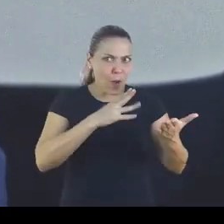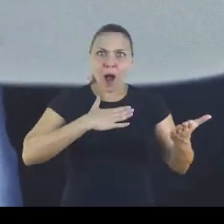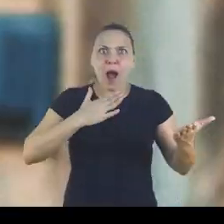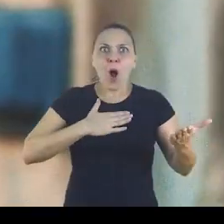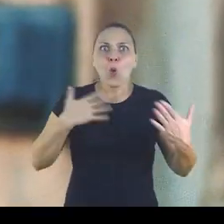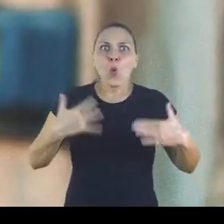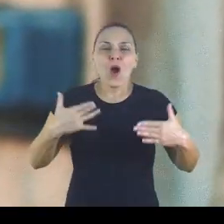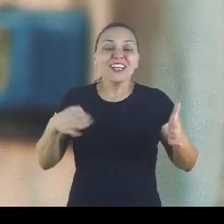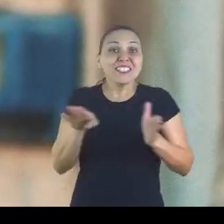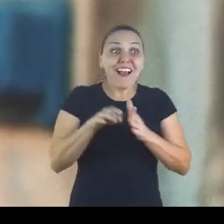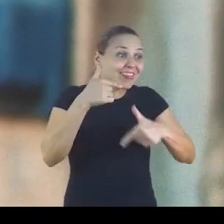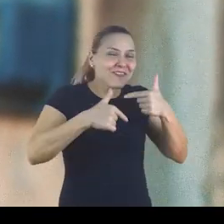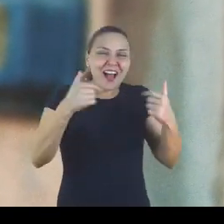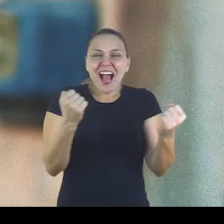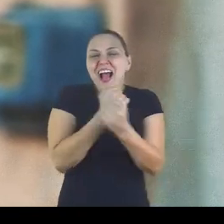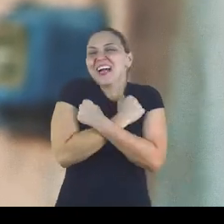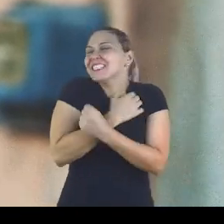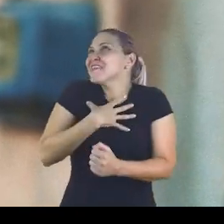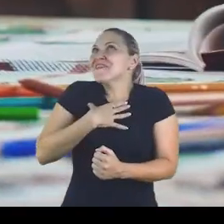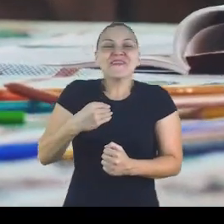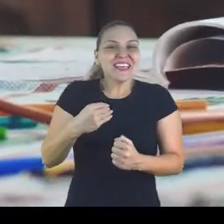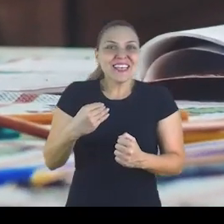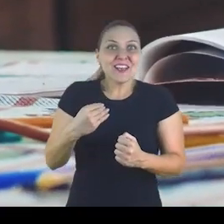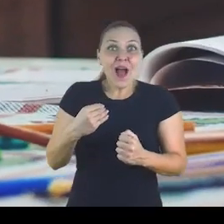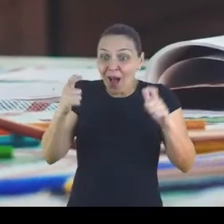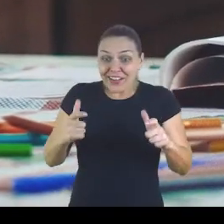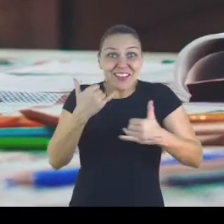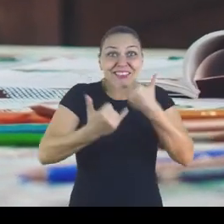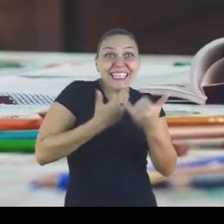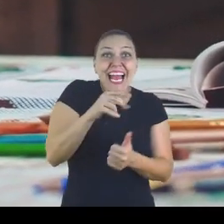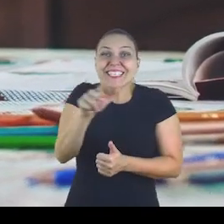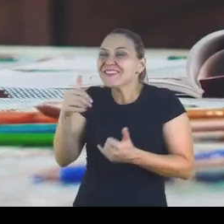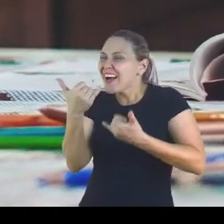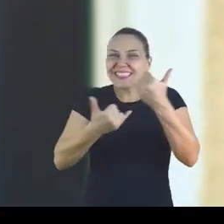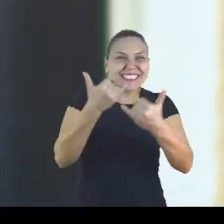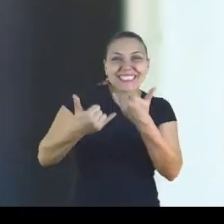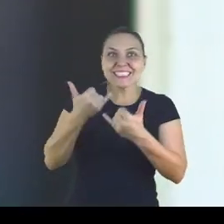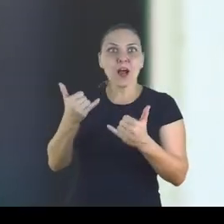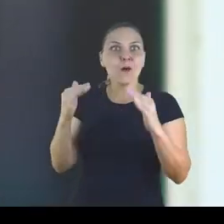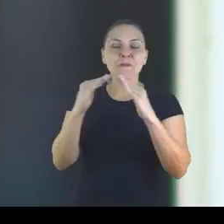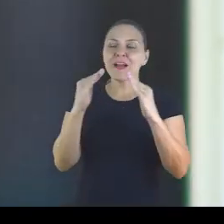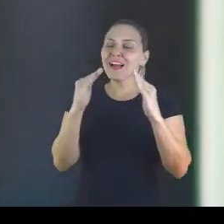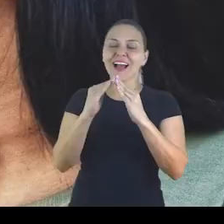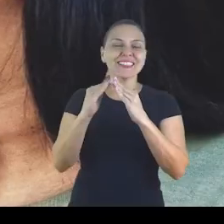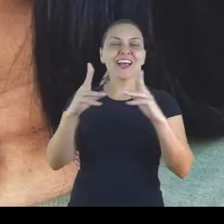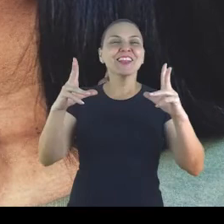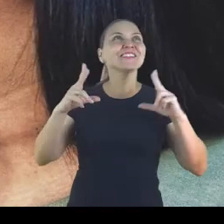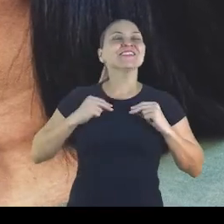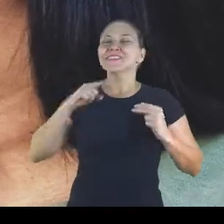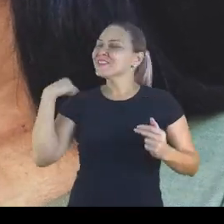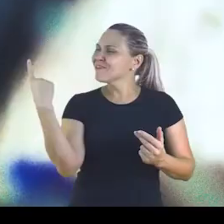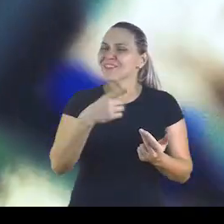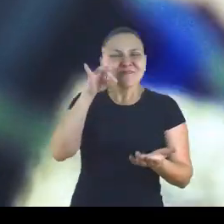meu nome. Chegar em casa do trabalho e poder abraçar meu filho. Um lugar para brincar muito com as irmãs. Uma casa que finalmente